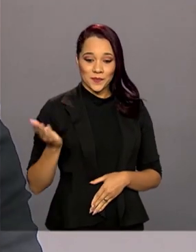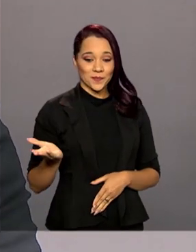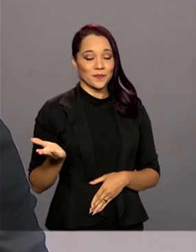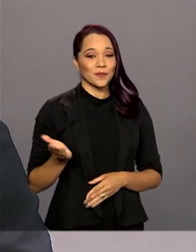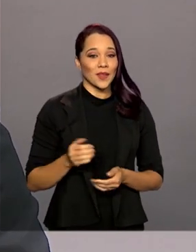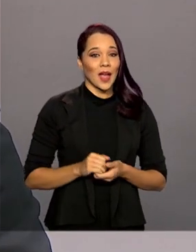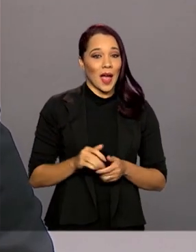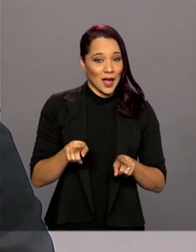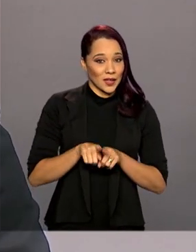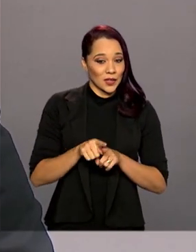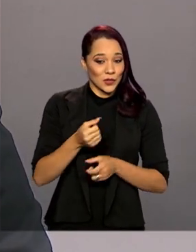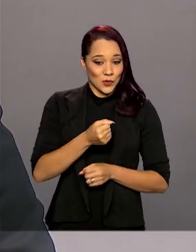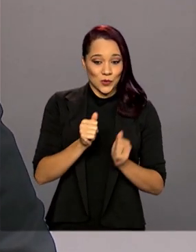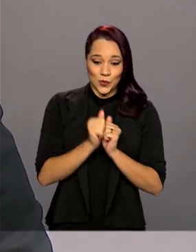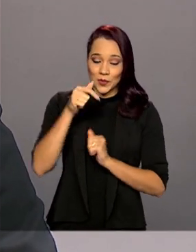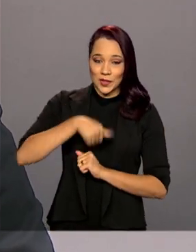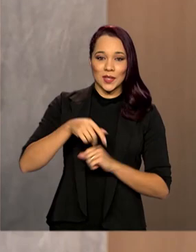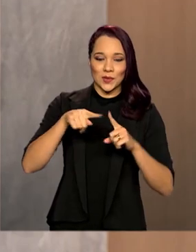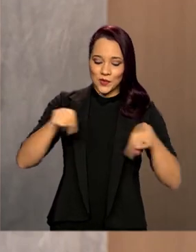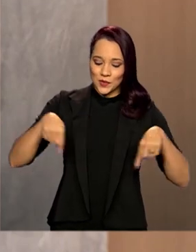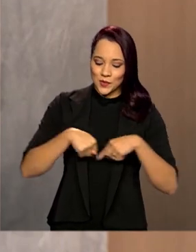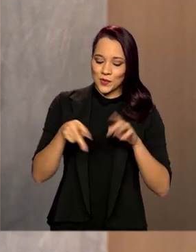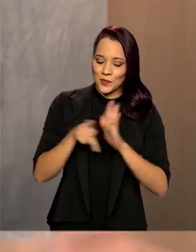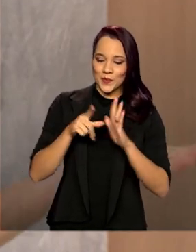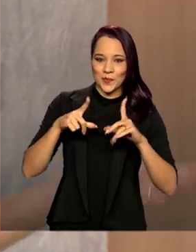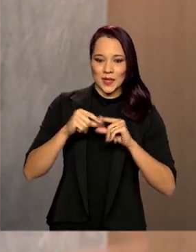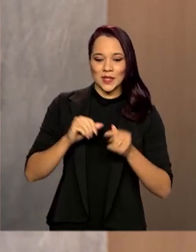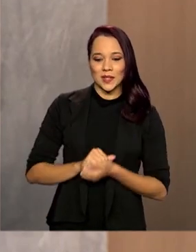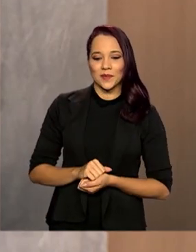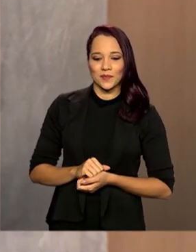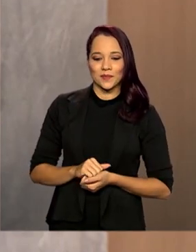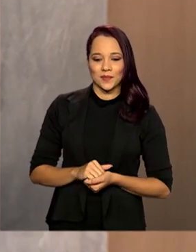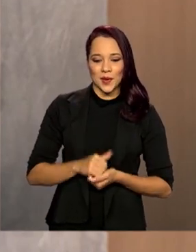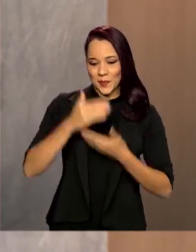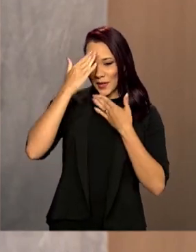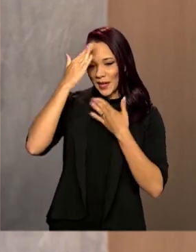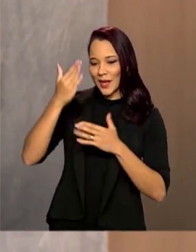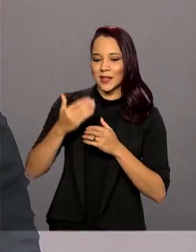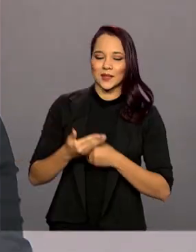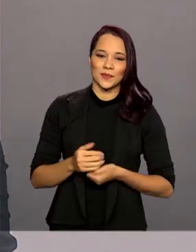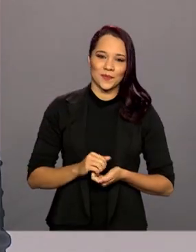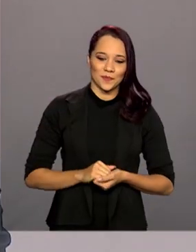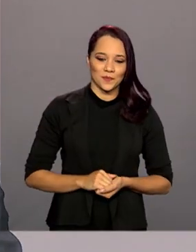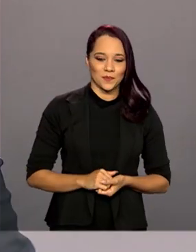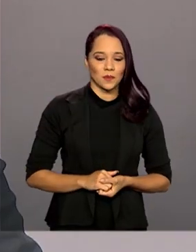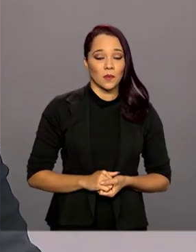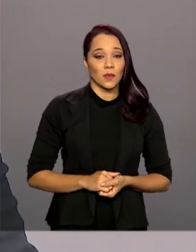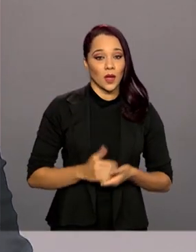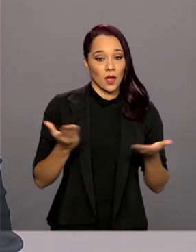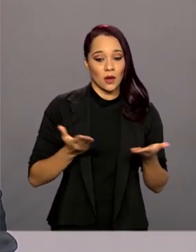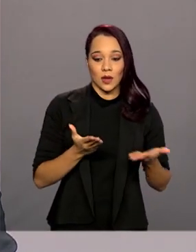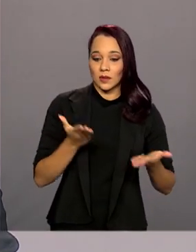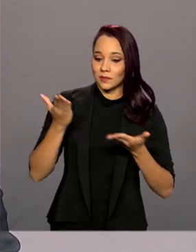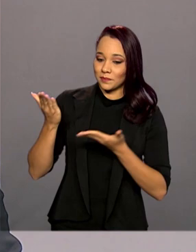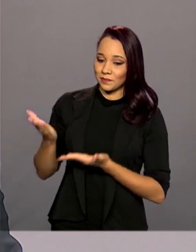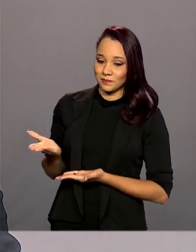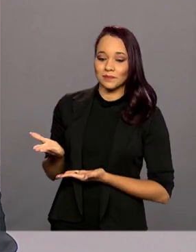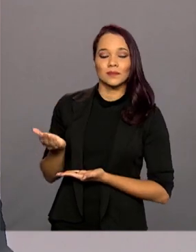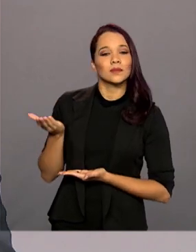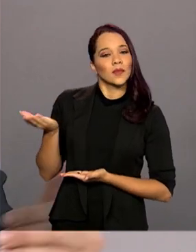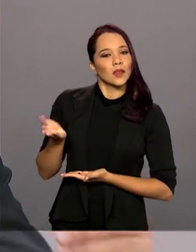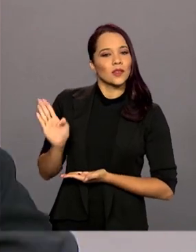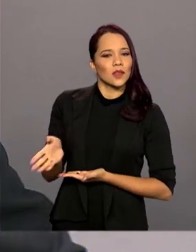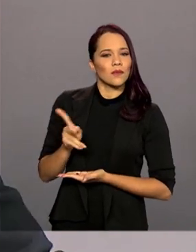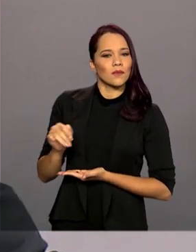Nery, aqui no nosso estúdio de Brasília. Obrigada, Paulo, pelo convite. É um prazer estar aqui com vocês. Vou passar a palavra para a Catiúcia, que